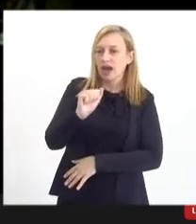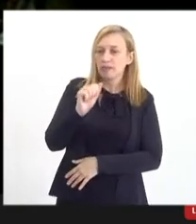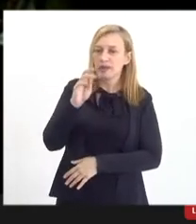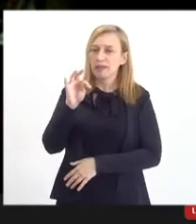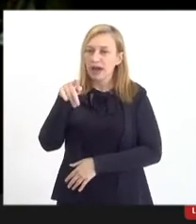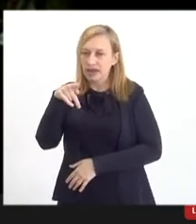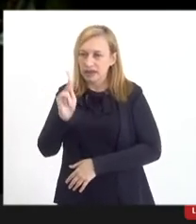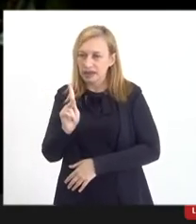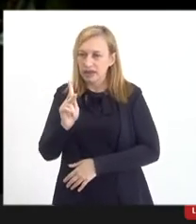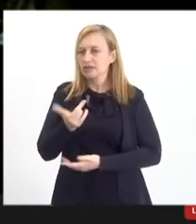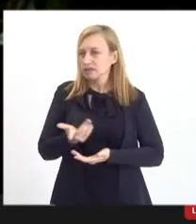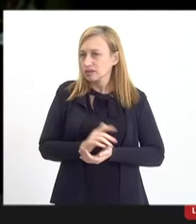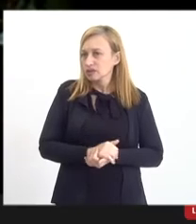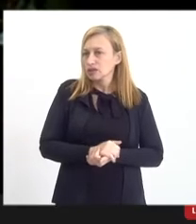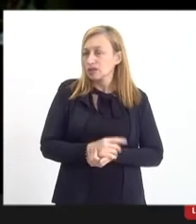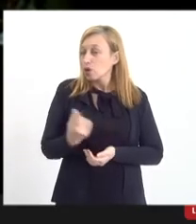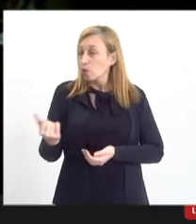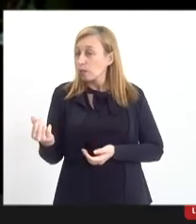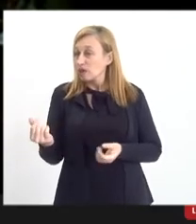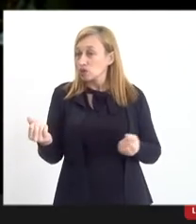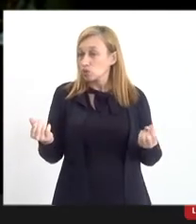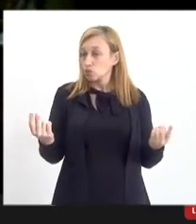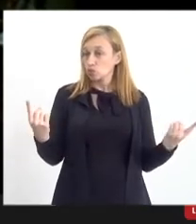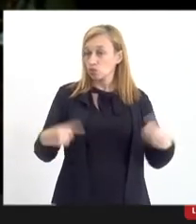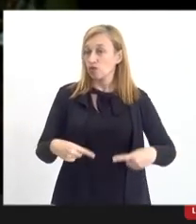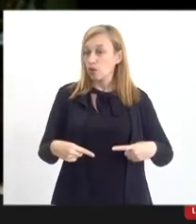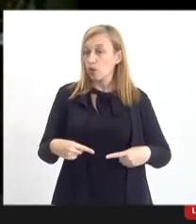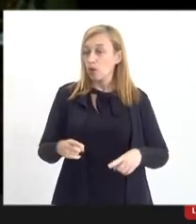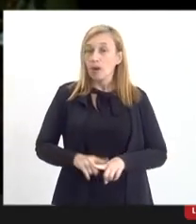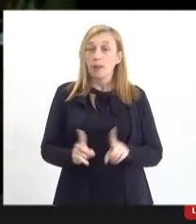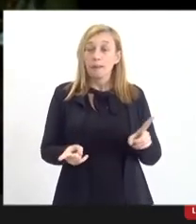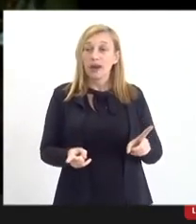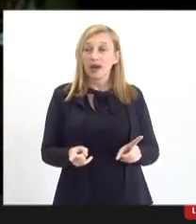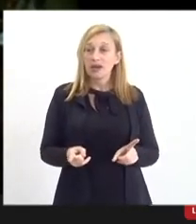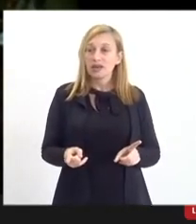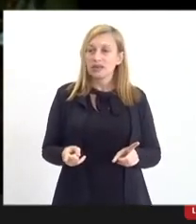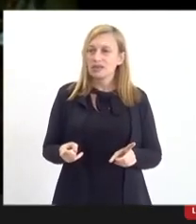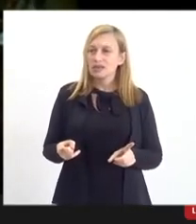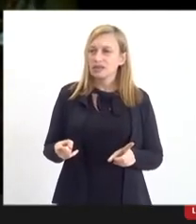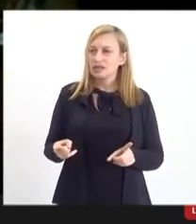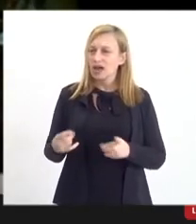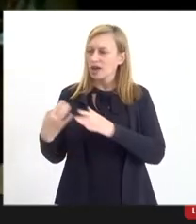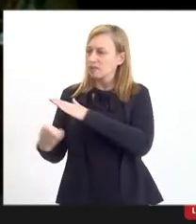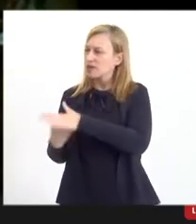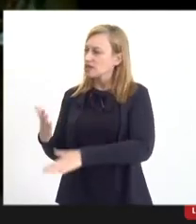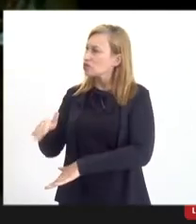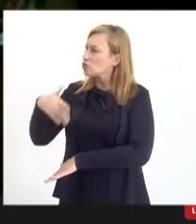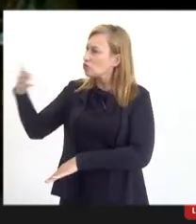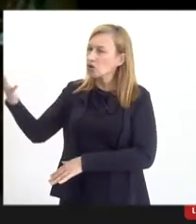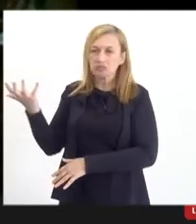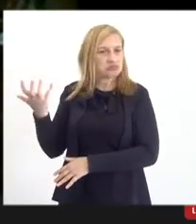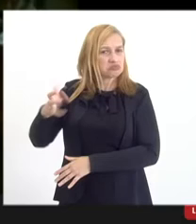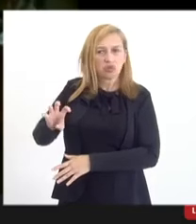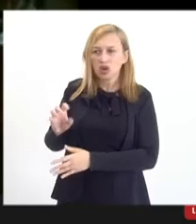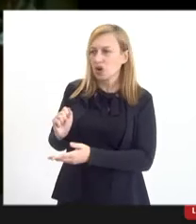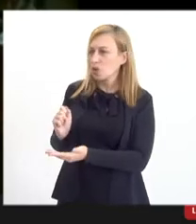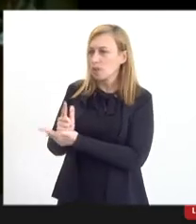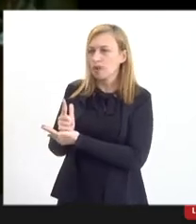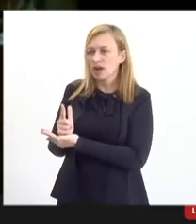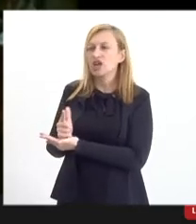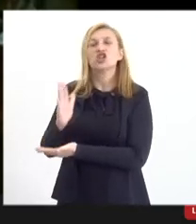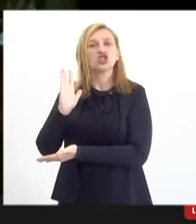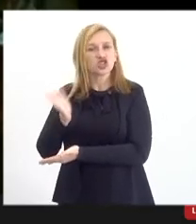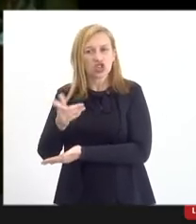tem preços competitivos, mas simplesmente a empresa de lá de fora não quer comprar. simplesmente ela já tem seus